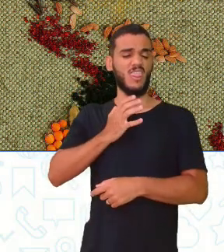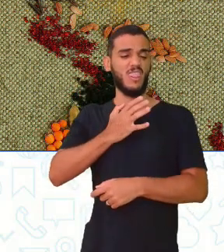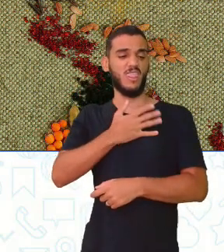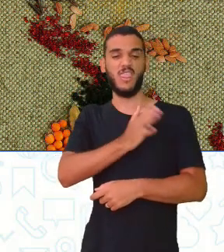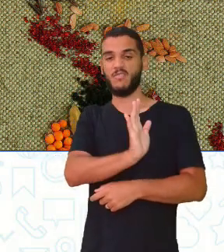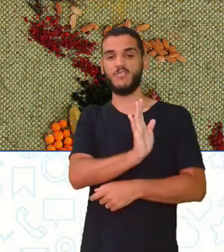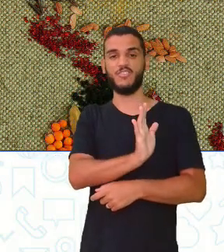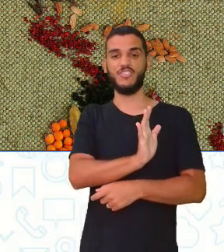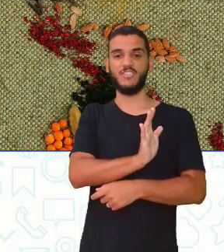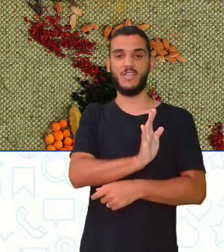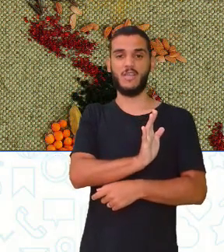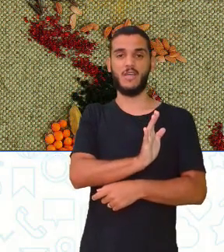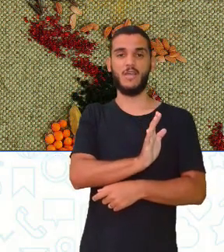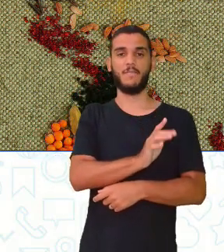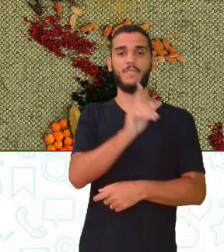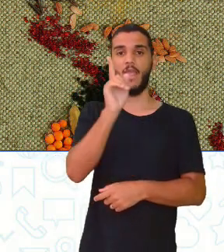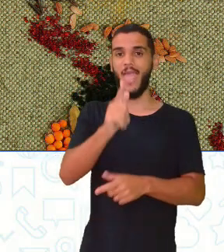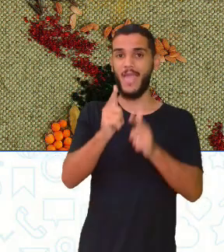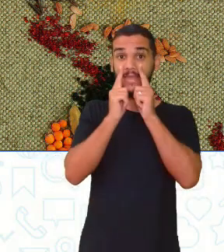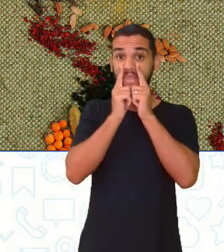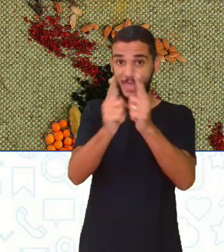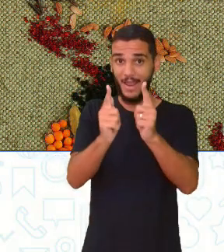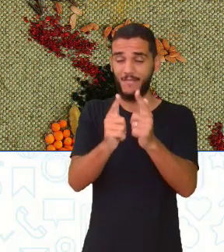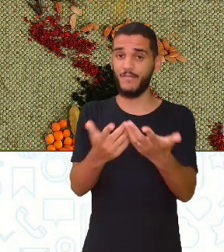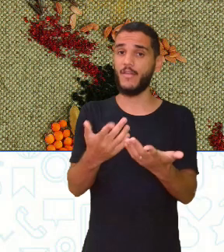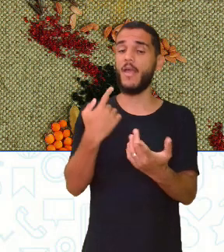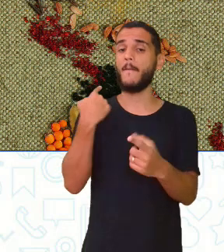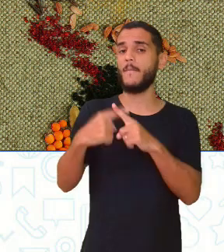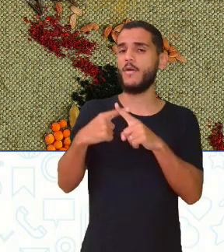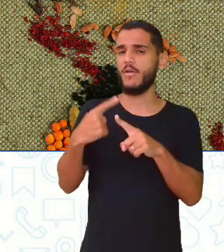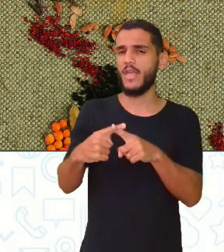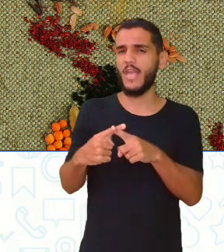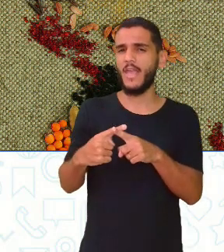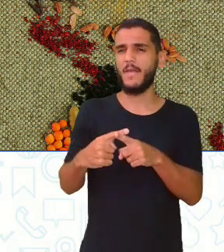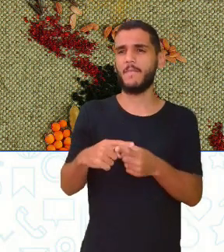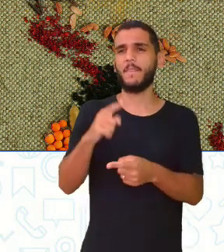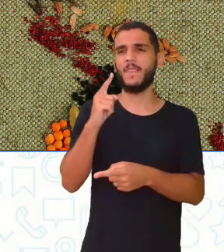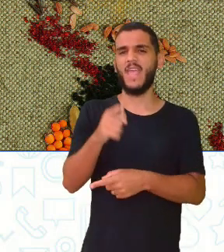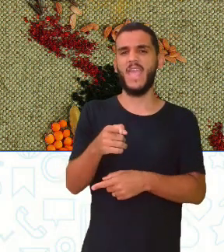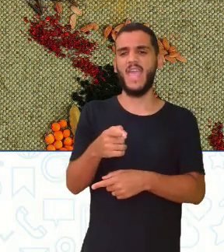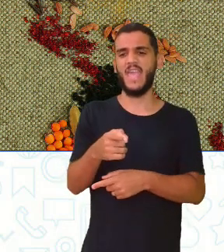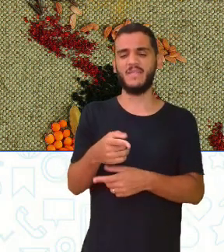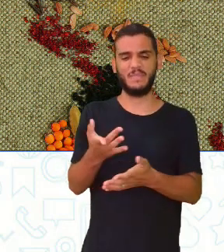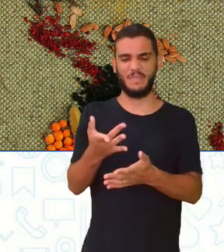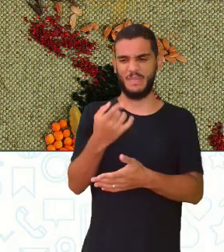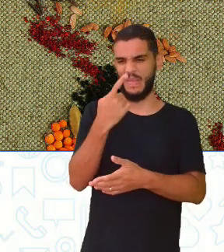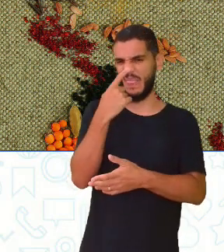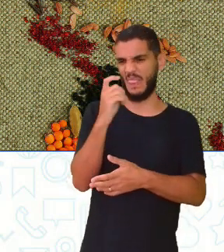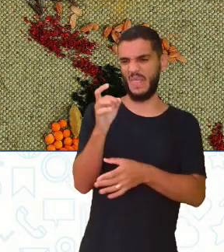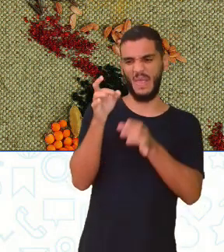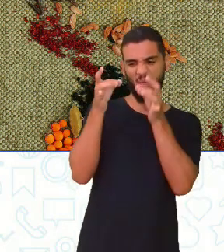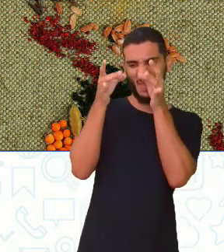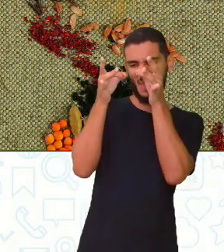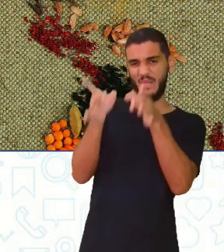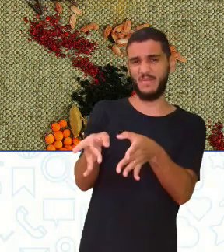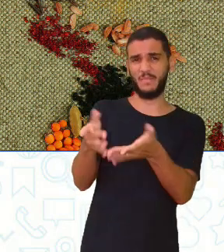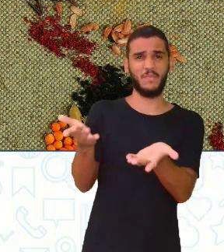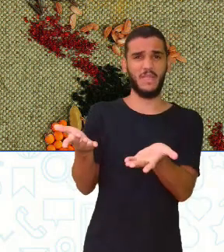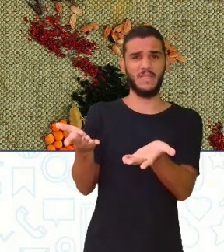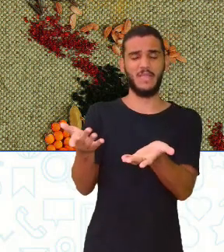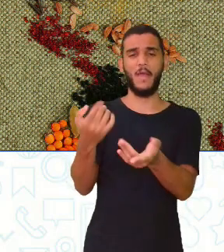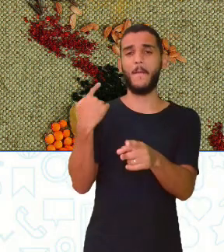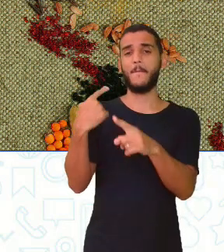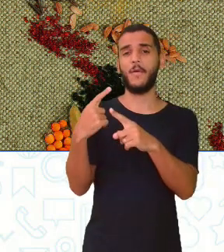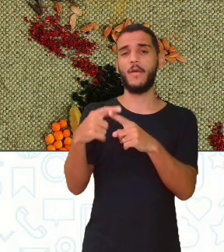veja, é muito grave isso. É uma aversão, né? É quase um nojo também. Sim. Ao sotaque ou aos